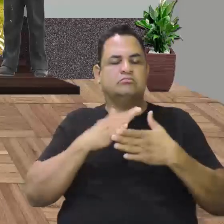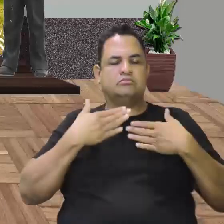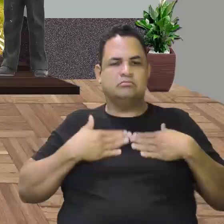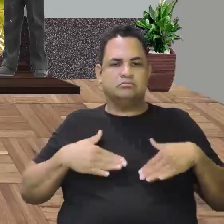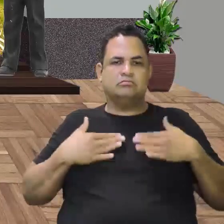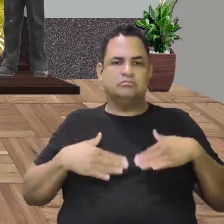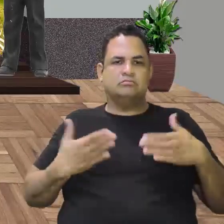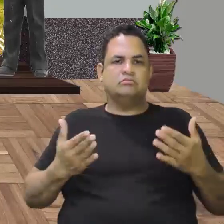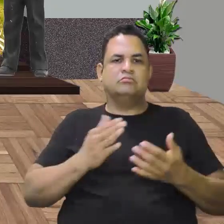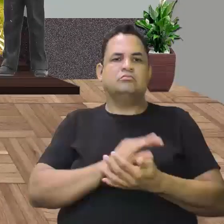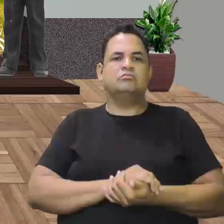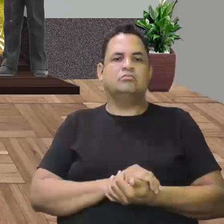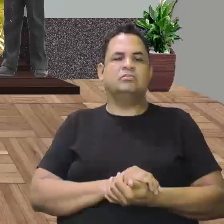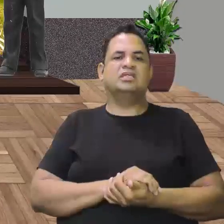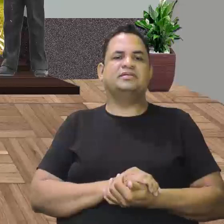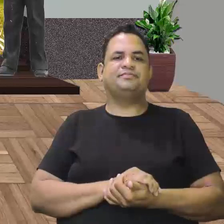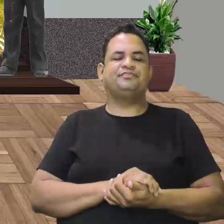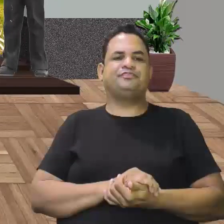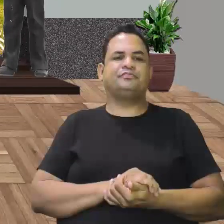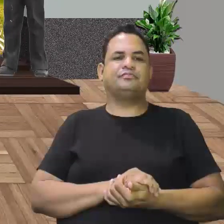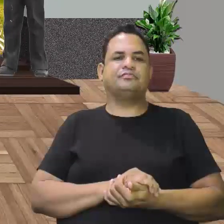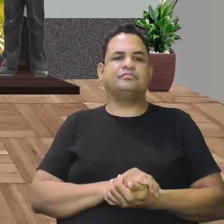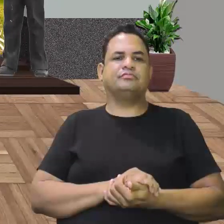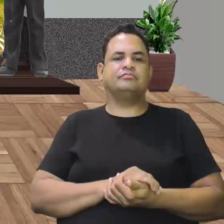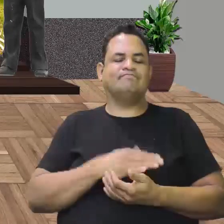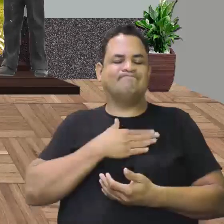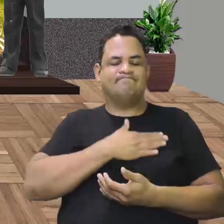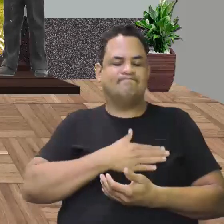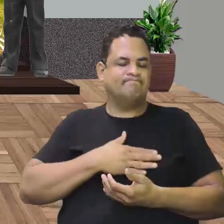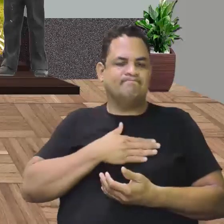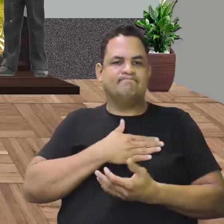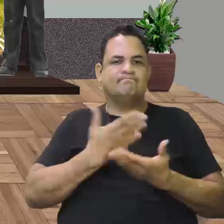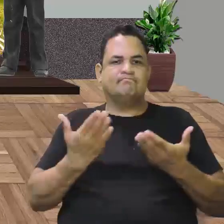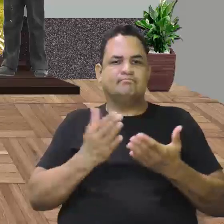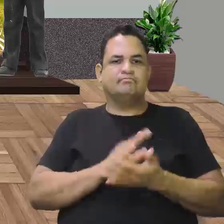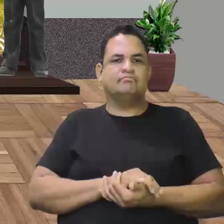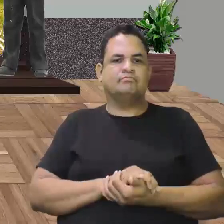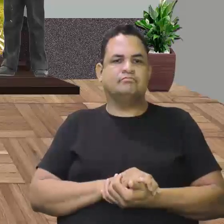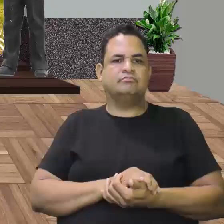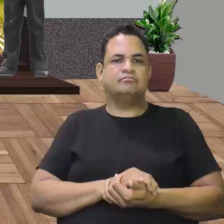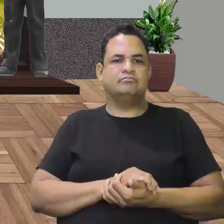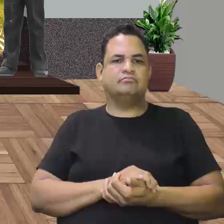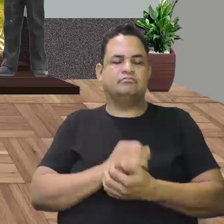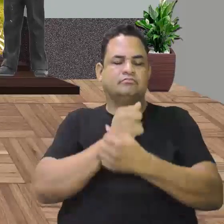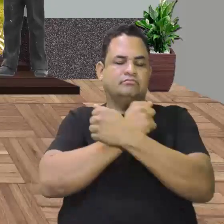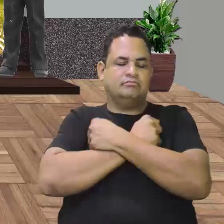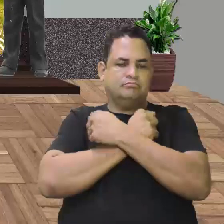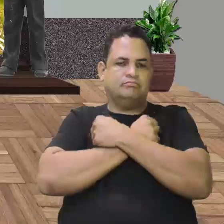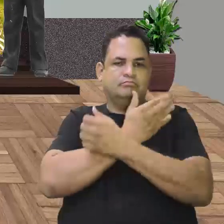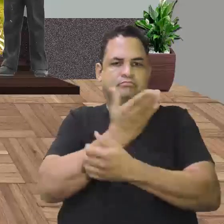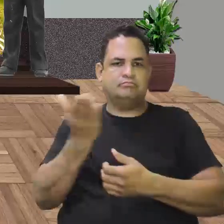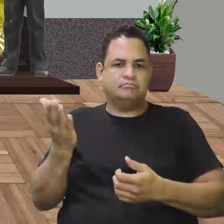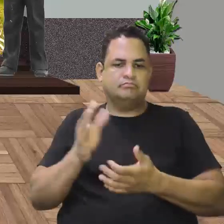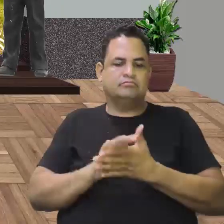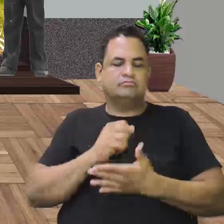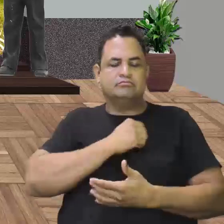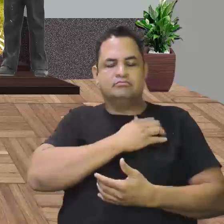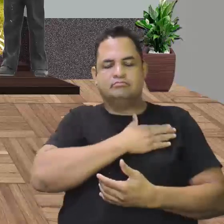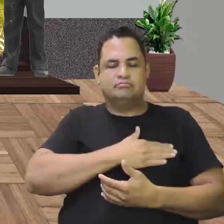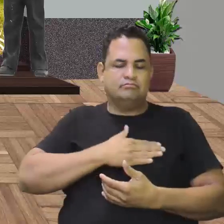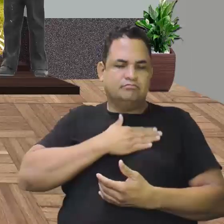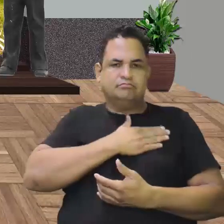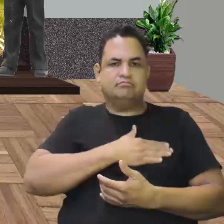tranquila e com uma satisfação muito grande. Um grande abraço para vocês. Foi um prazer